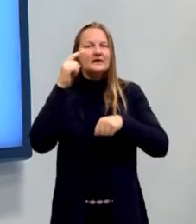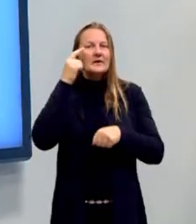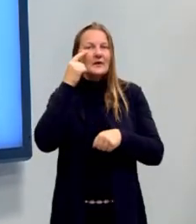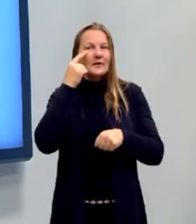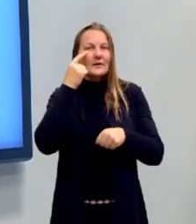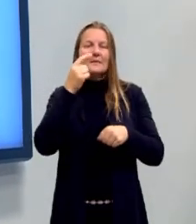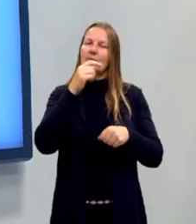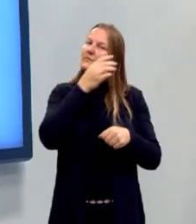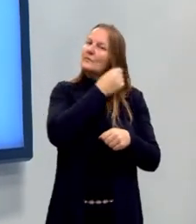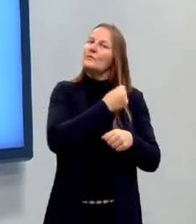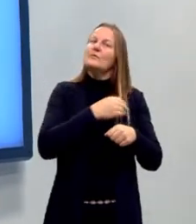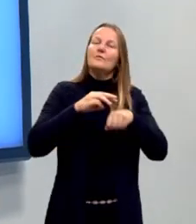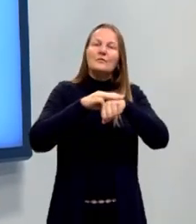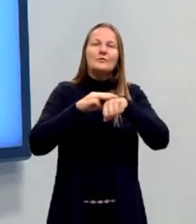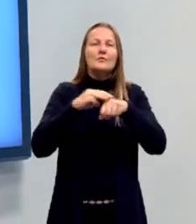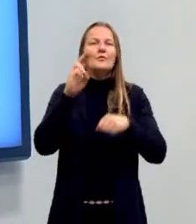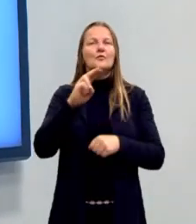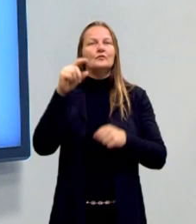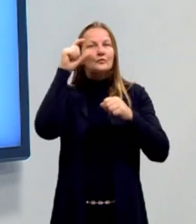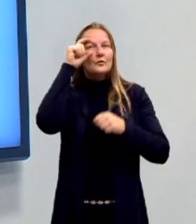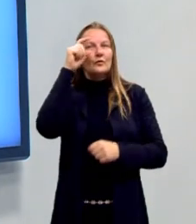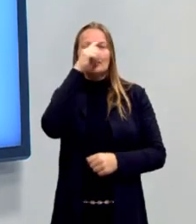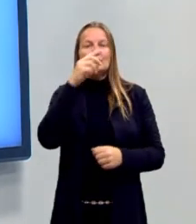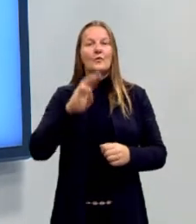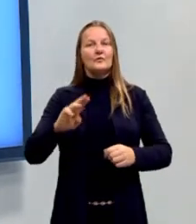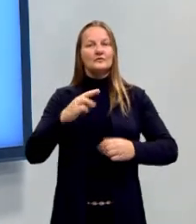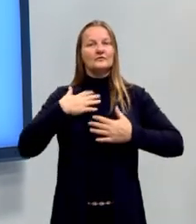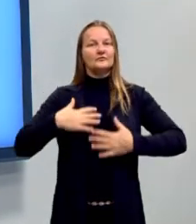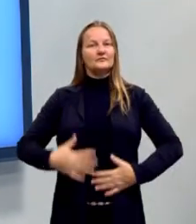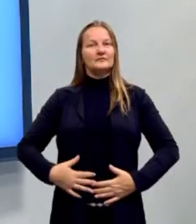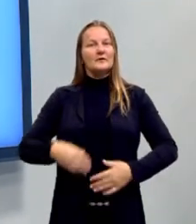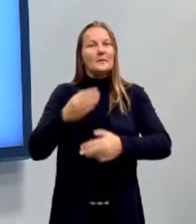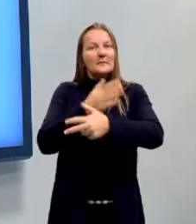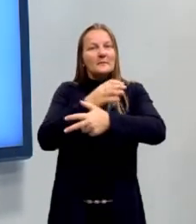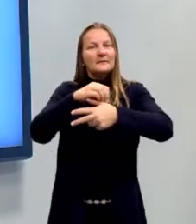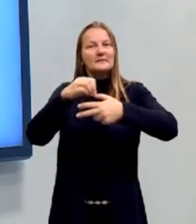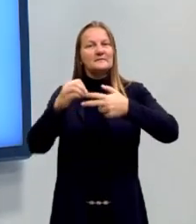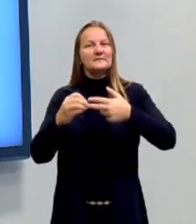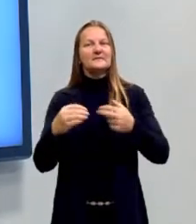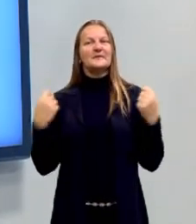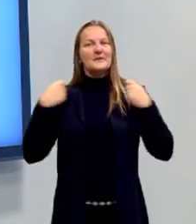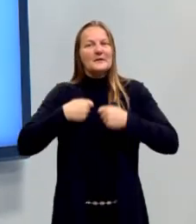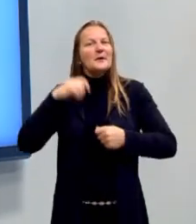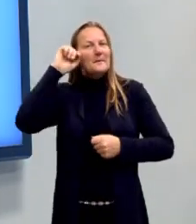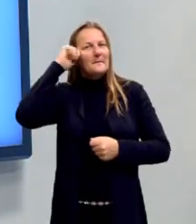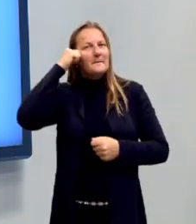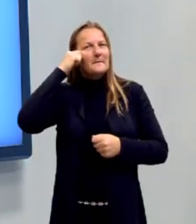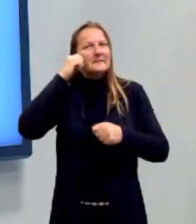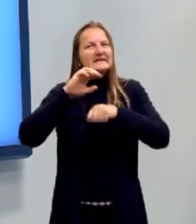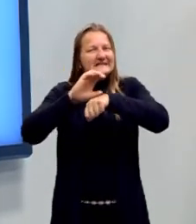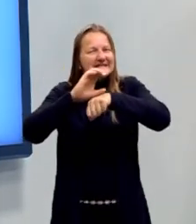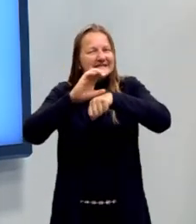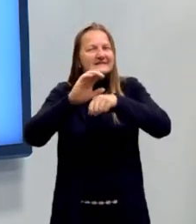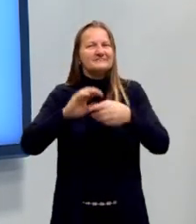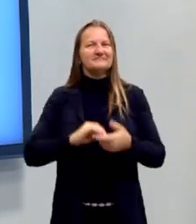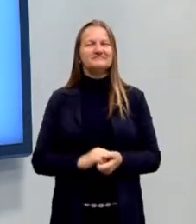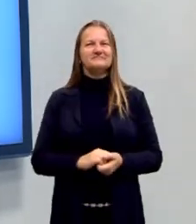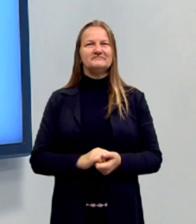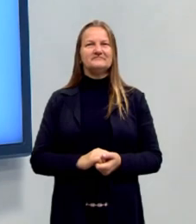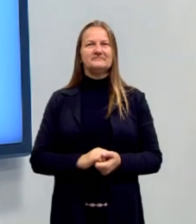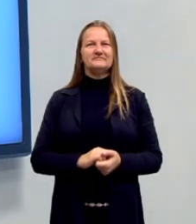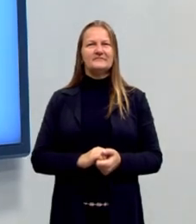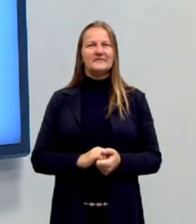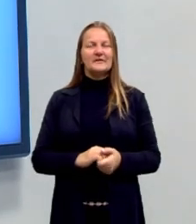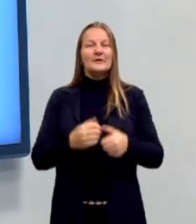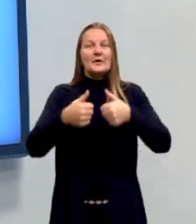castanhos, eu uso óculos, estou vestindo a camiseta do projeto e um casaquinho cinza por cima. Então,